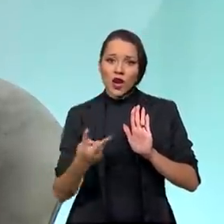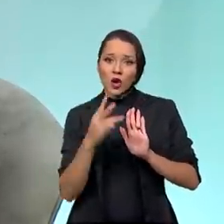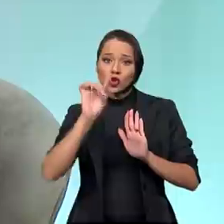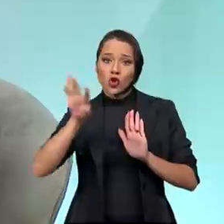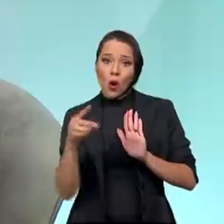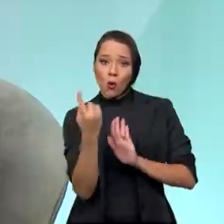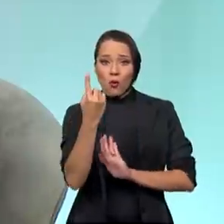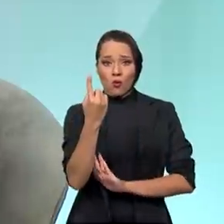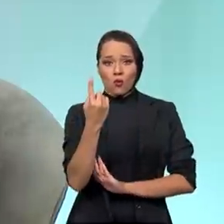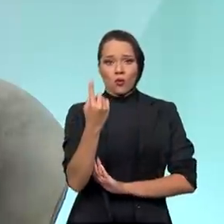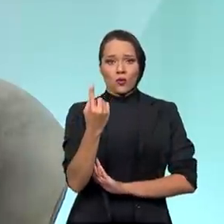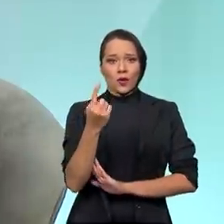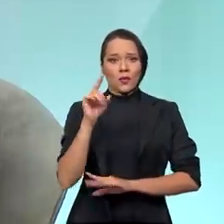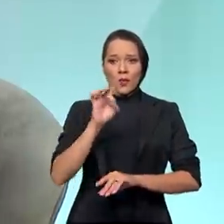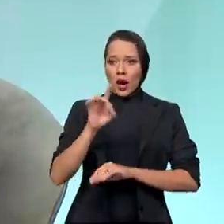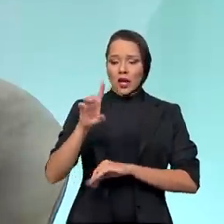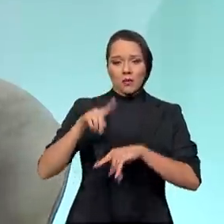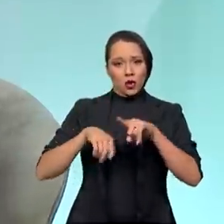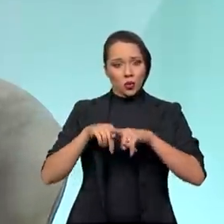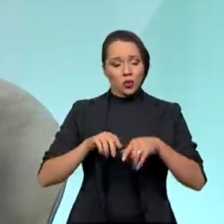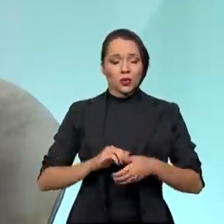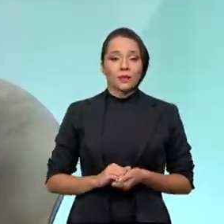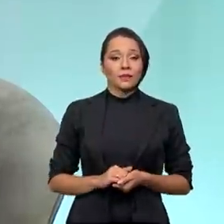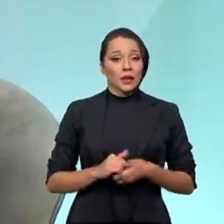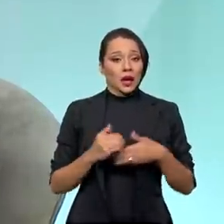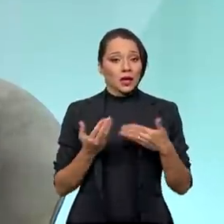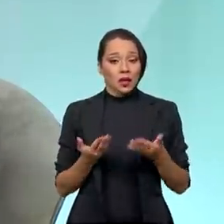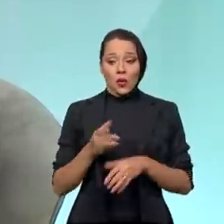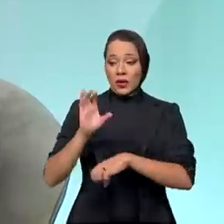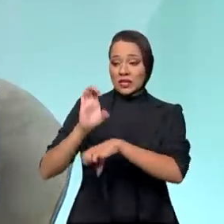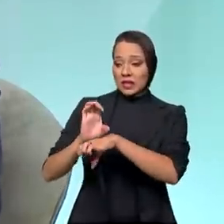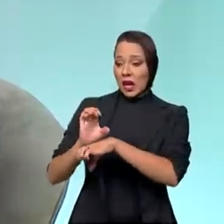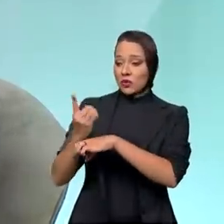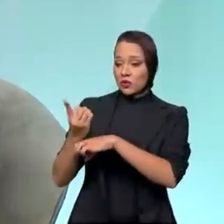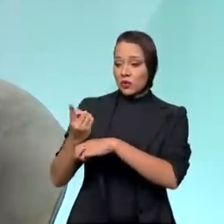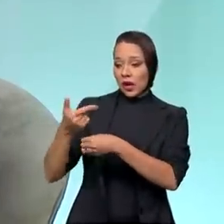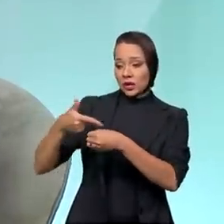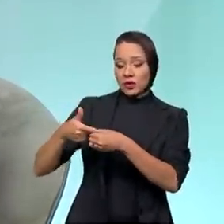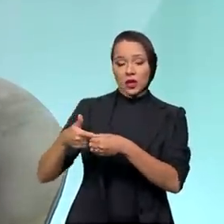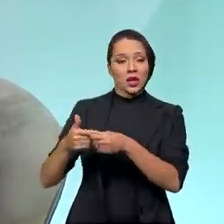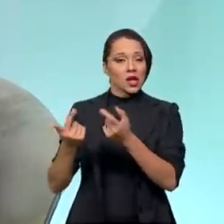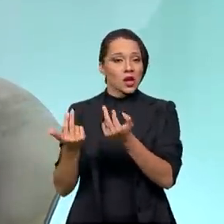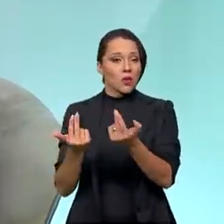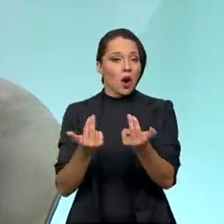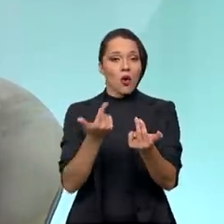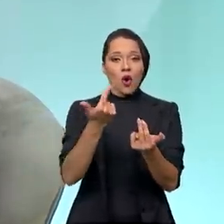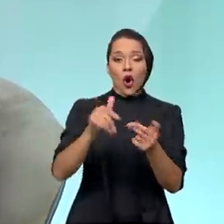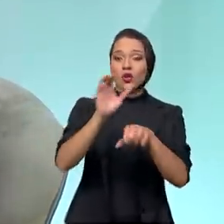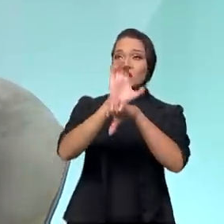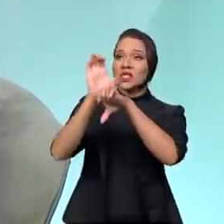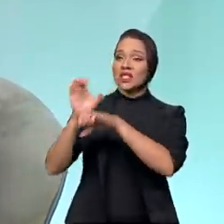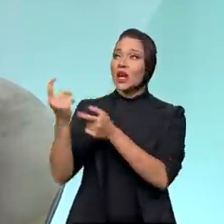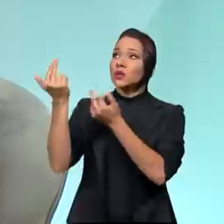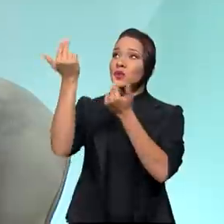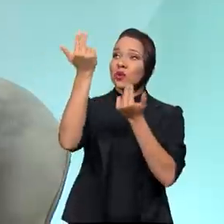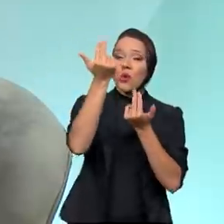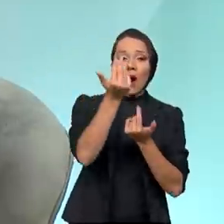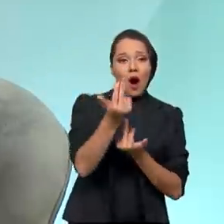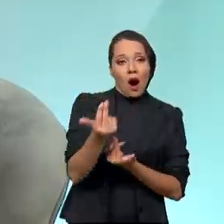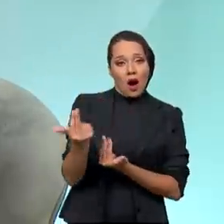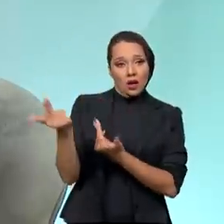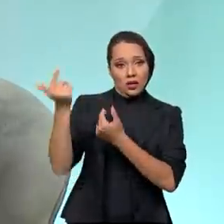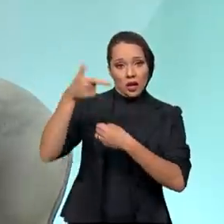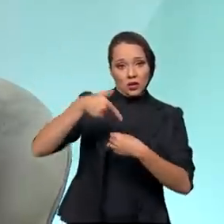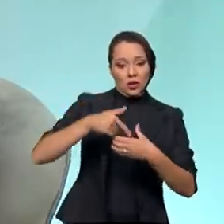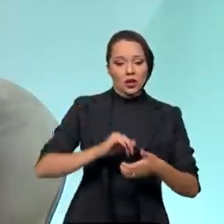de ICMS por produto. Então, o ICMS de um estado A na gasolina será o mesmo ICMS de um estado B na